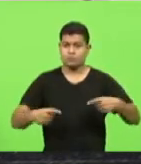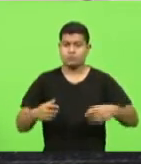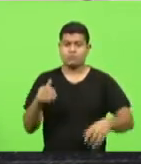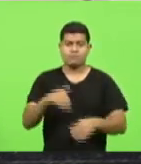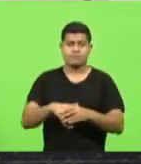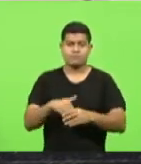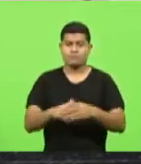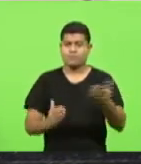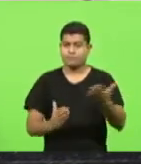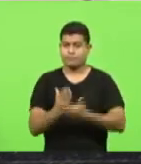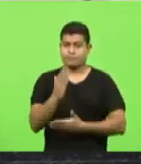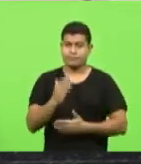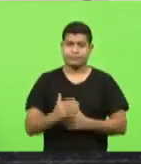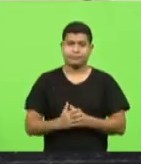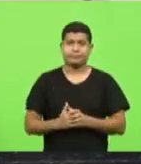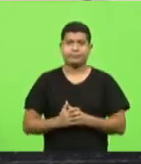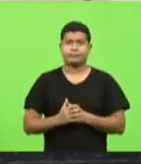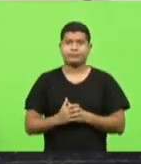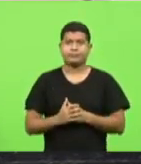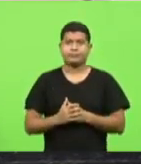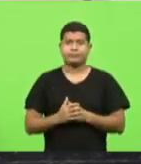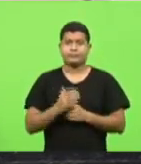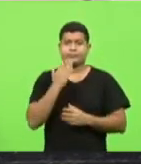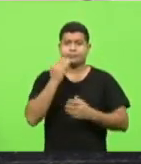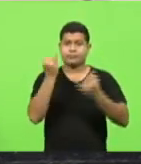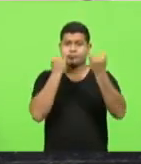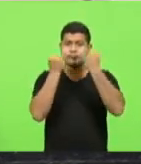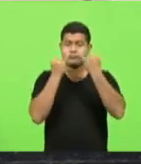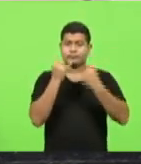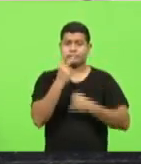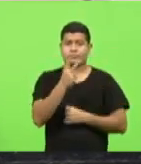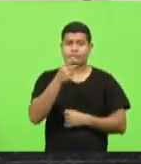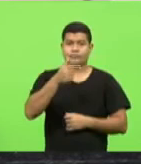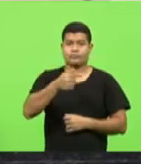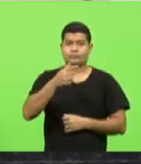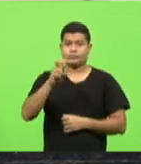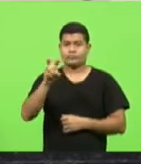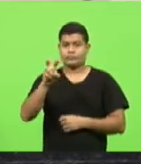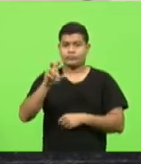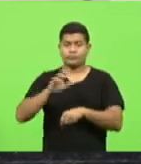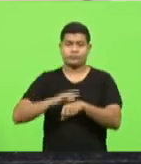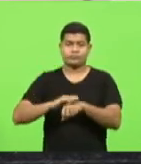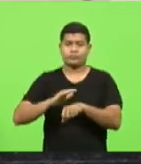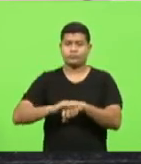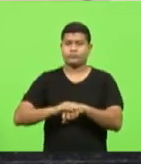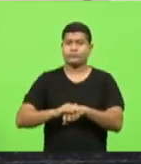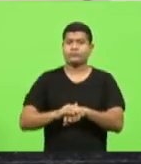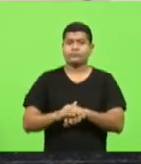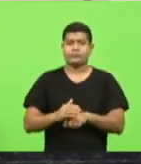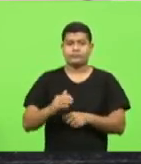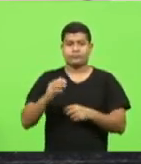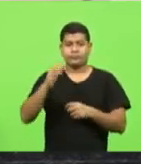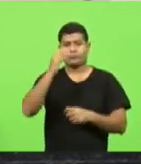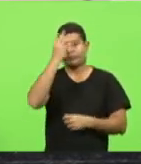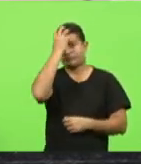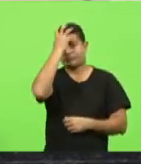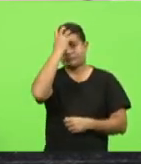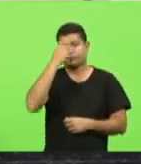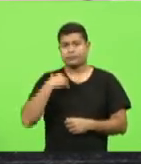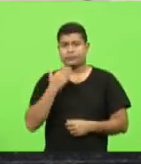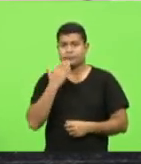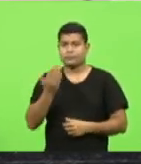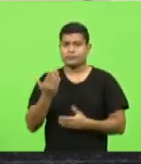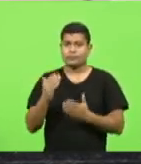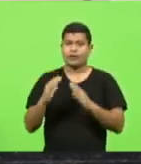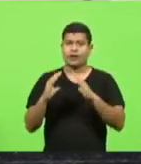votação aprovado pedido de informação número 275 deputado Ismael dos Santos solicita ao chefe da